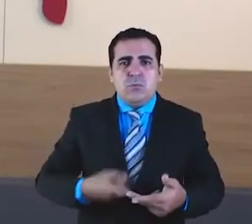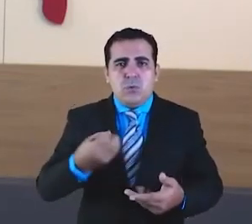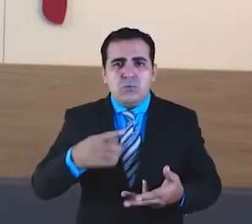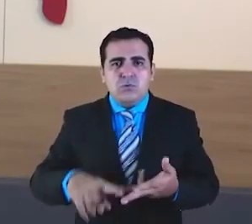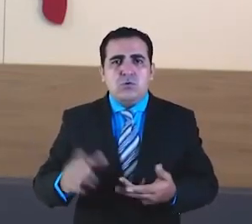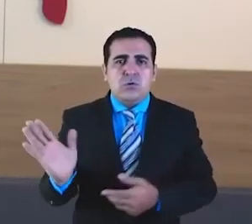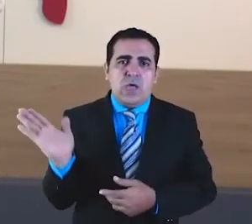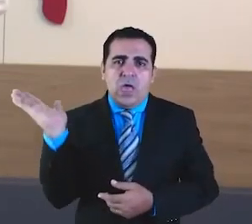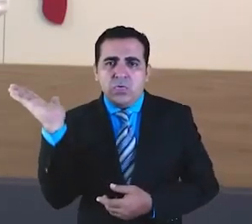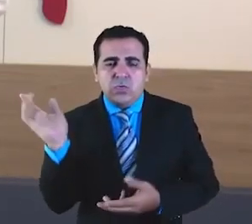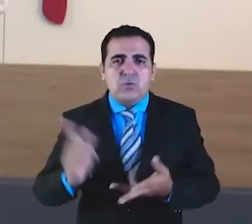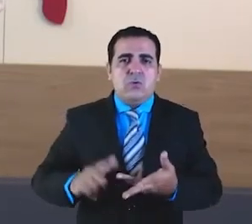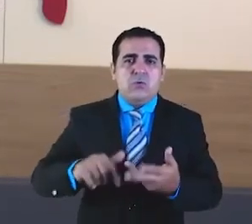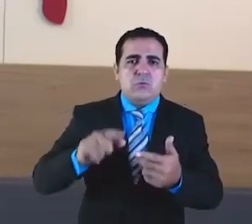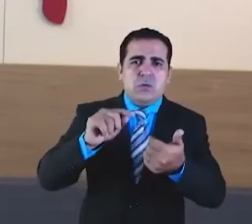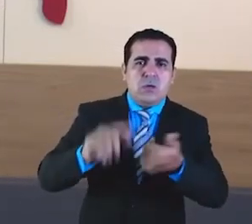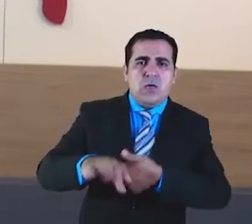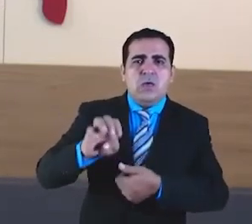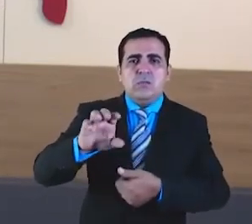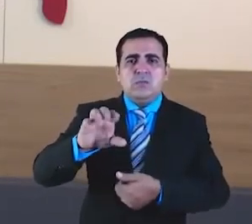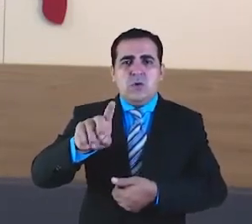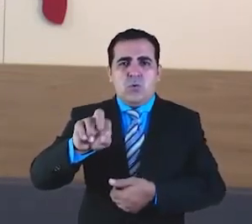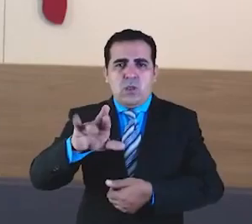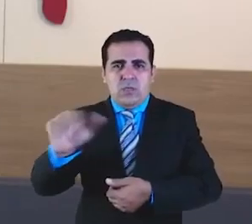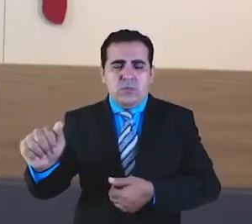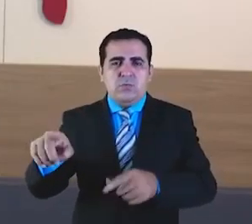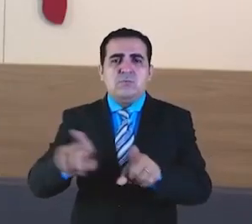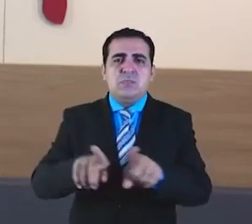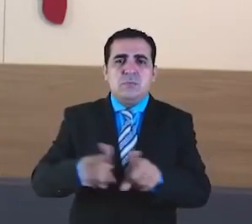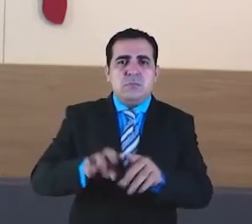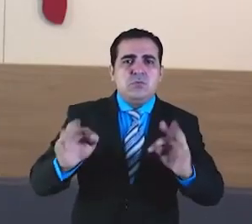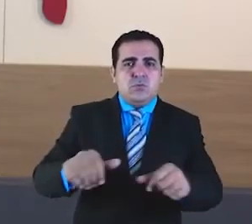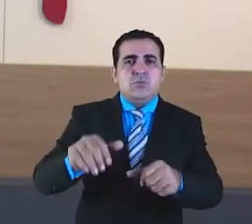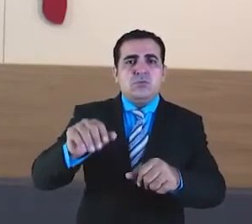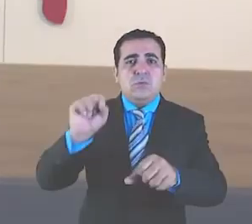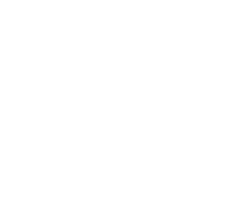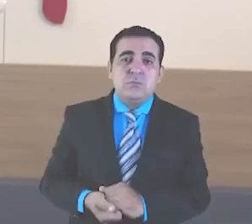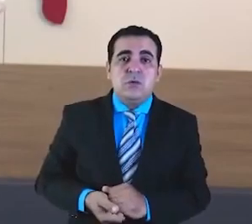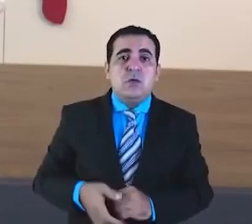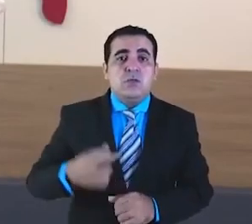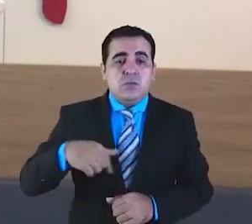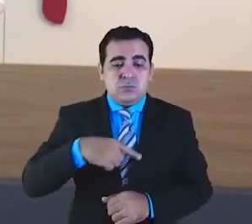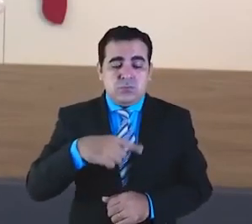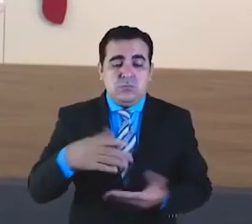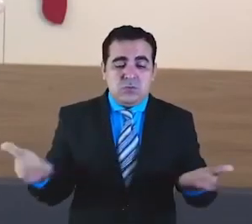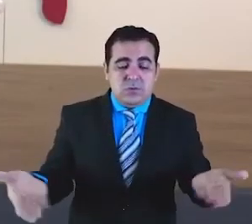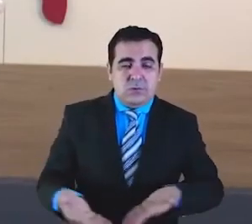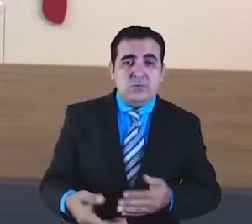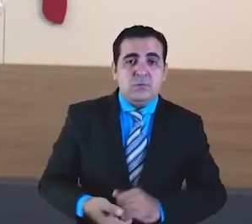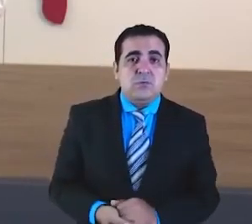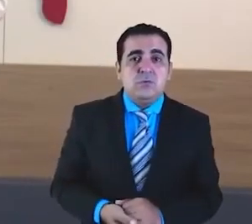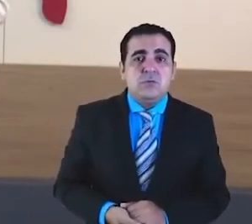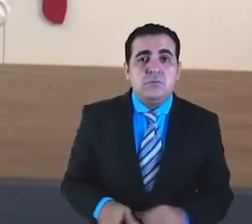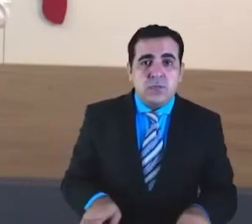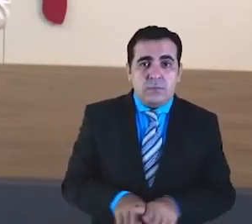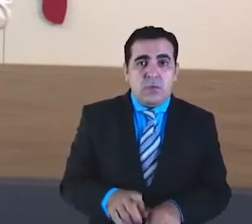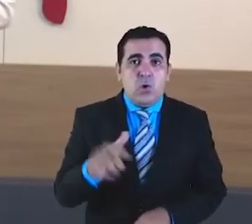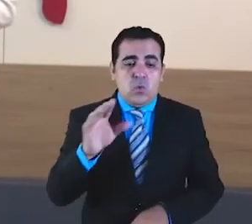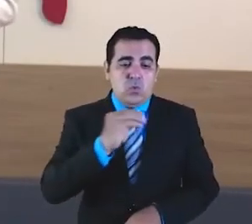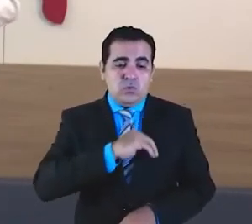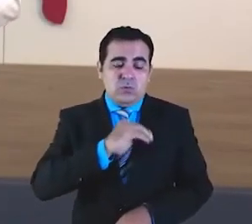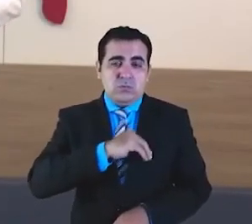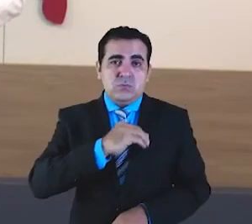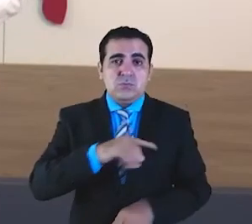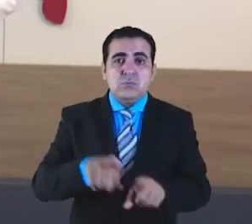promotores, garções, etc., decoradores. É um setor que está paralisado também. Nós temos agora também outro